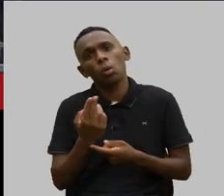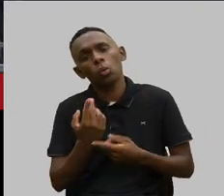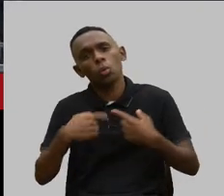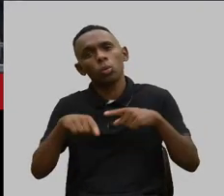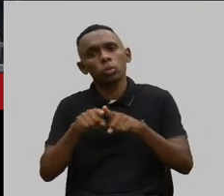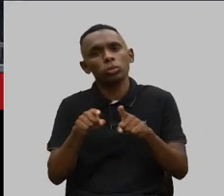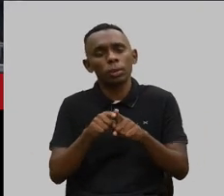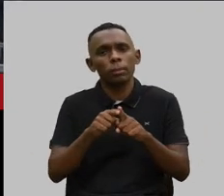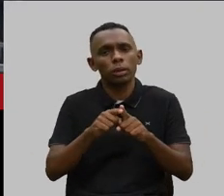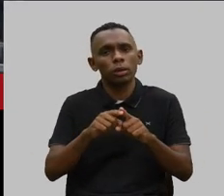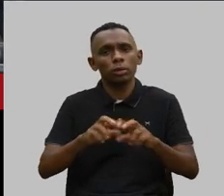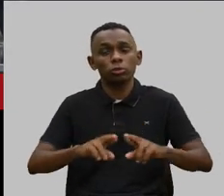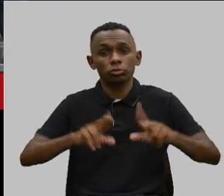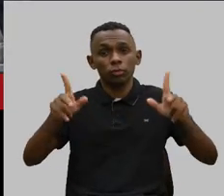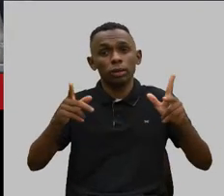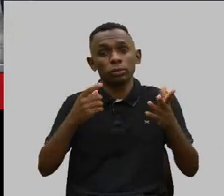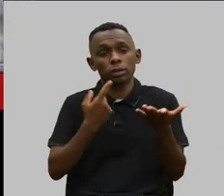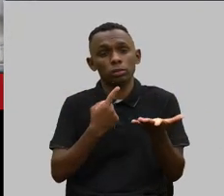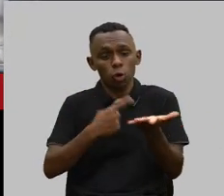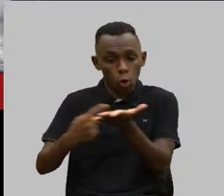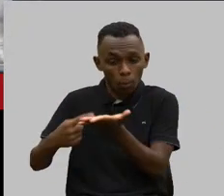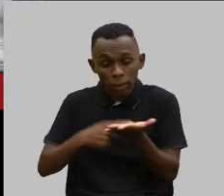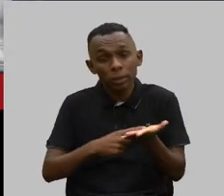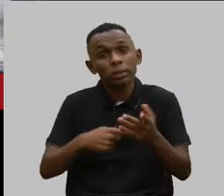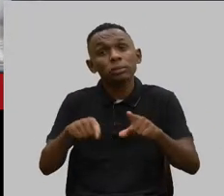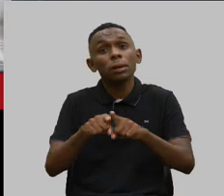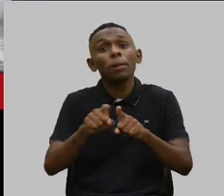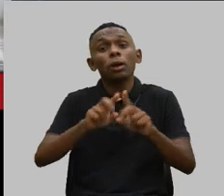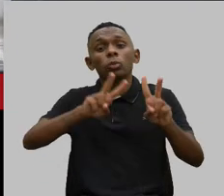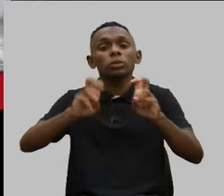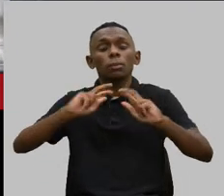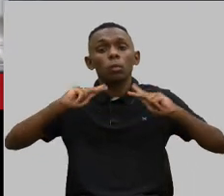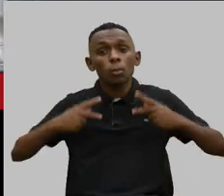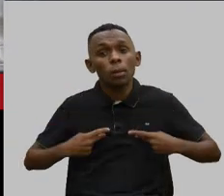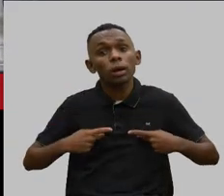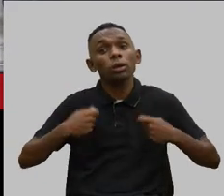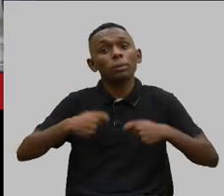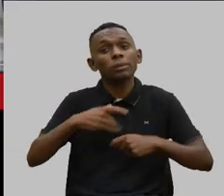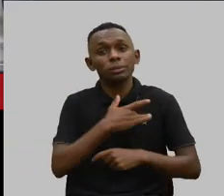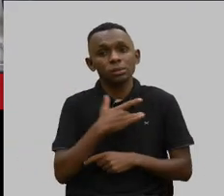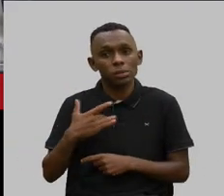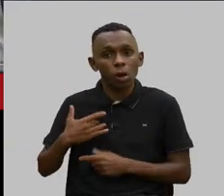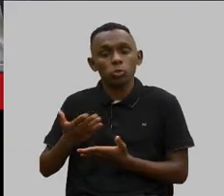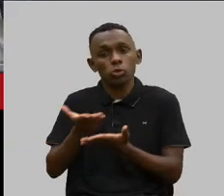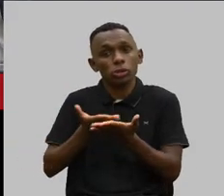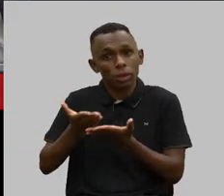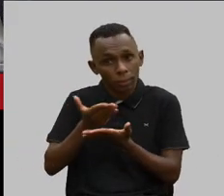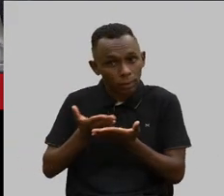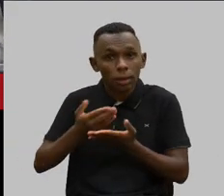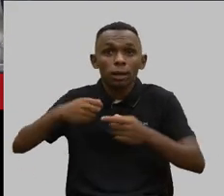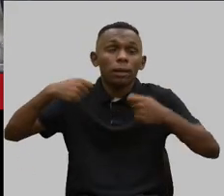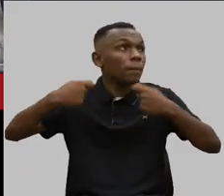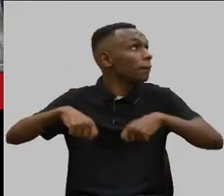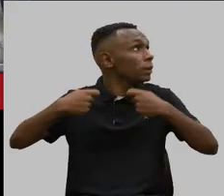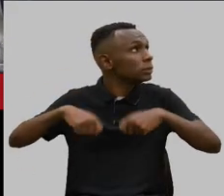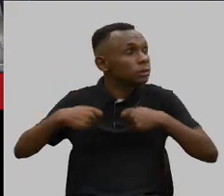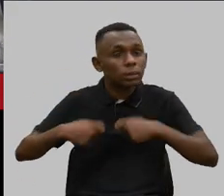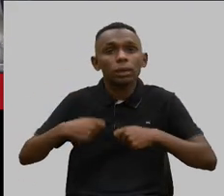disparidade negocial, há uma condição humana de necessidade de saúde, tratamento, que também deve ser